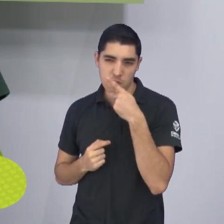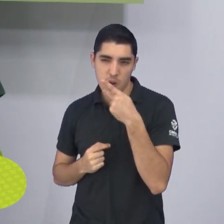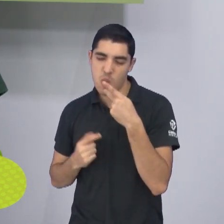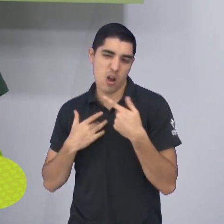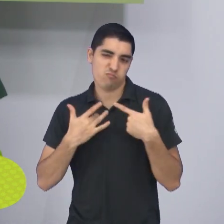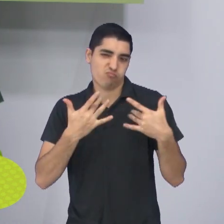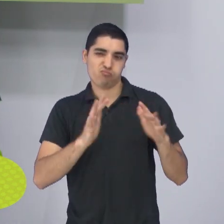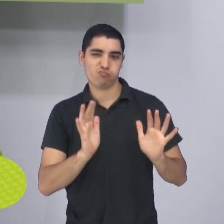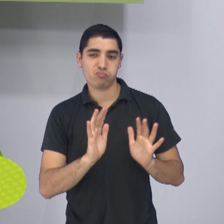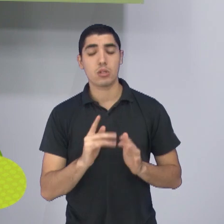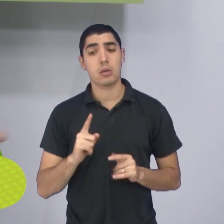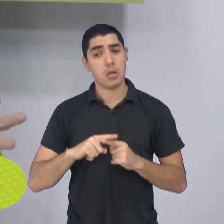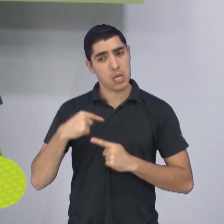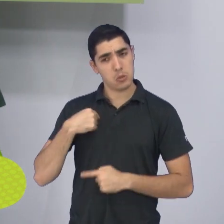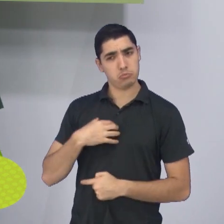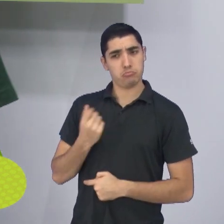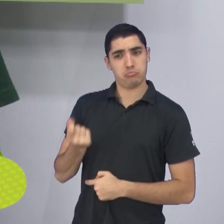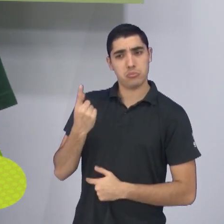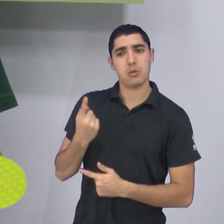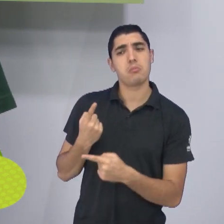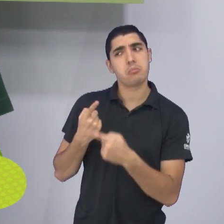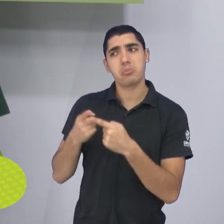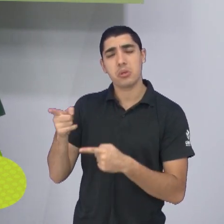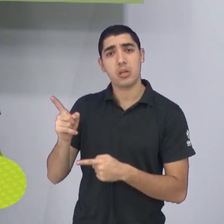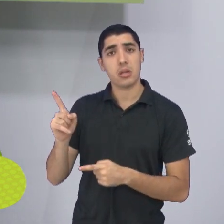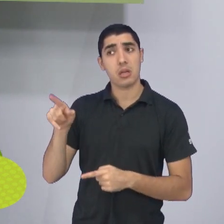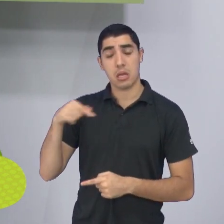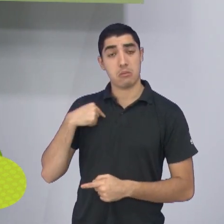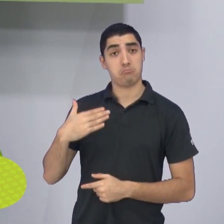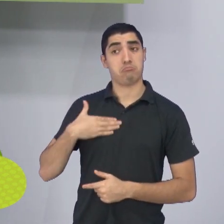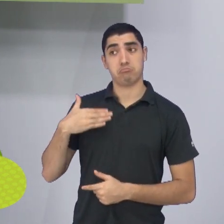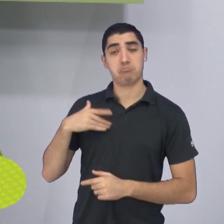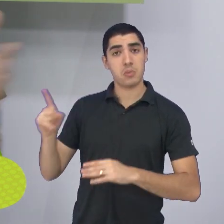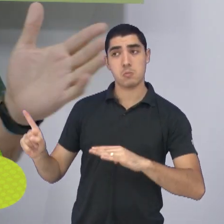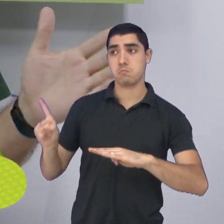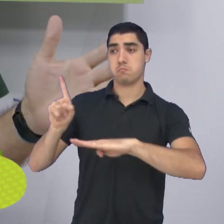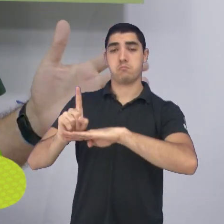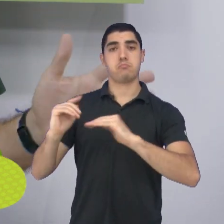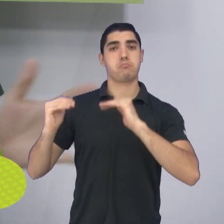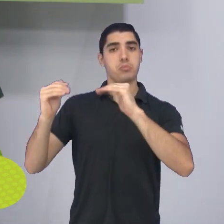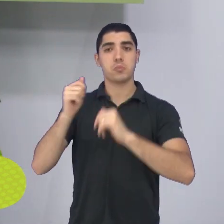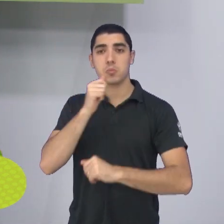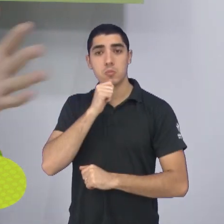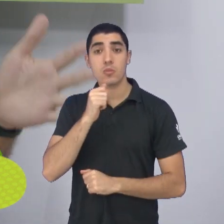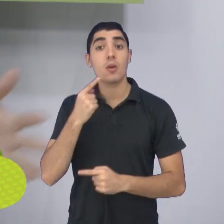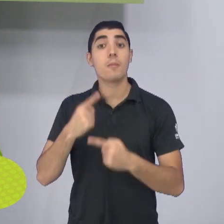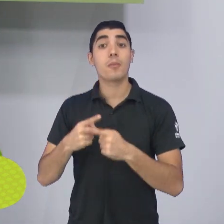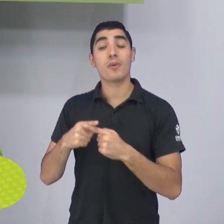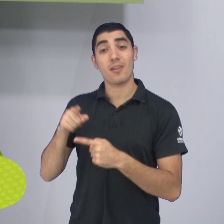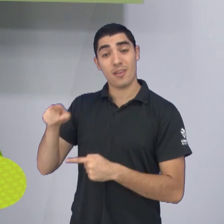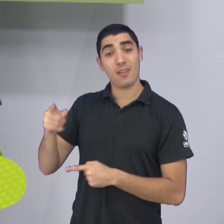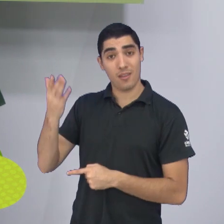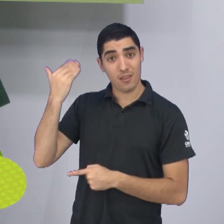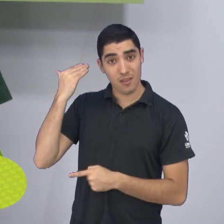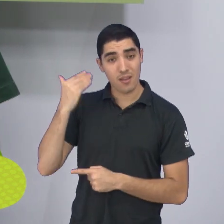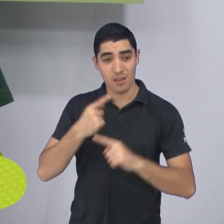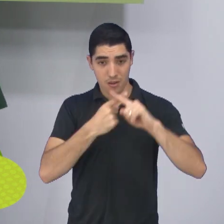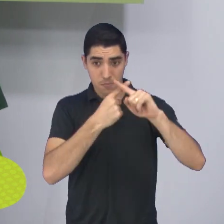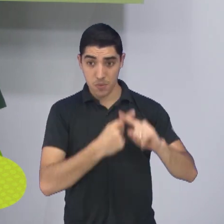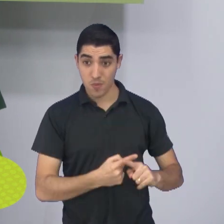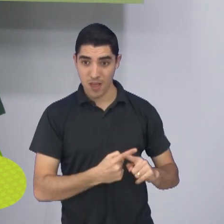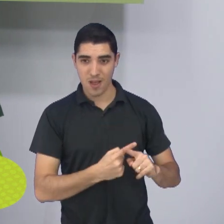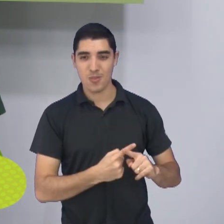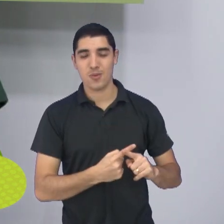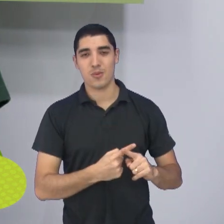no final, na escalação, ele não entrou como titular e, para mim, foi surpresa. Até porque o Nicolas foi titular em boa parte do campeonato, na maior